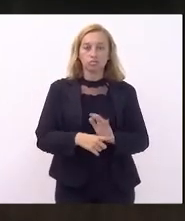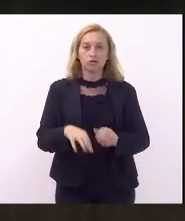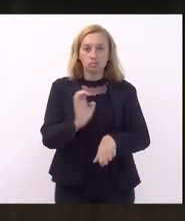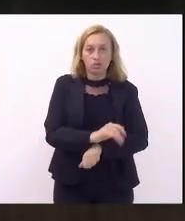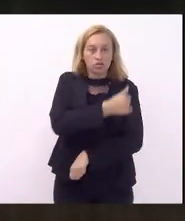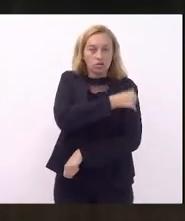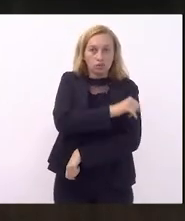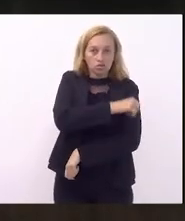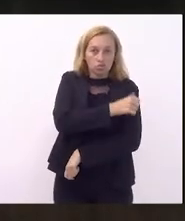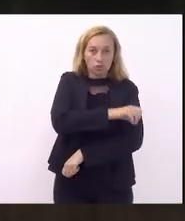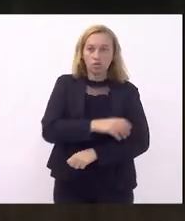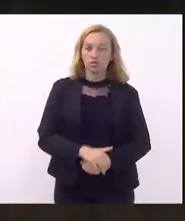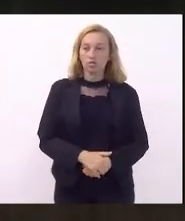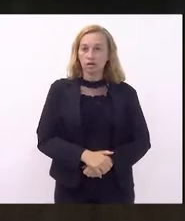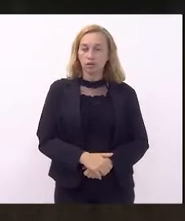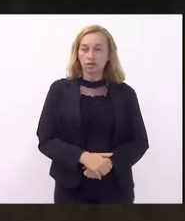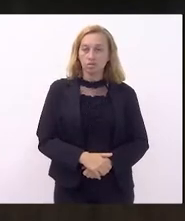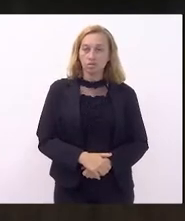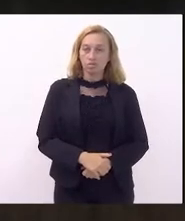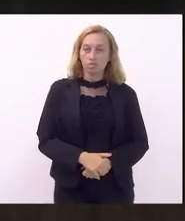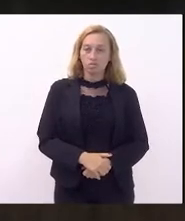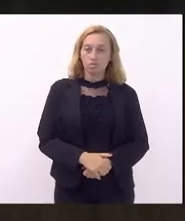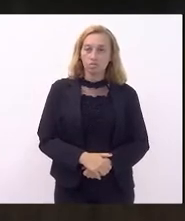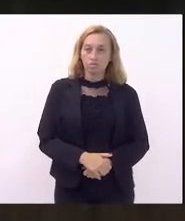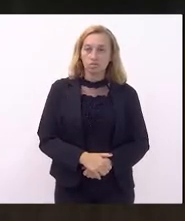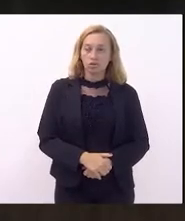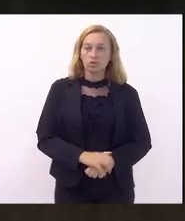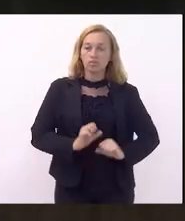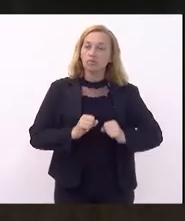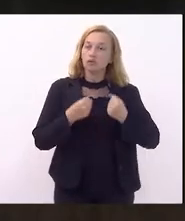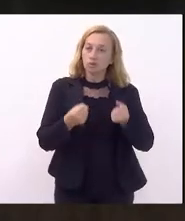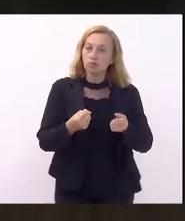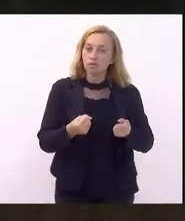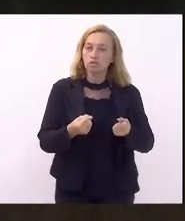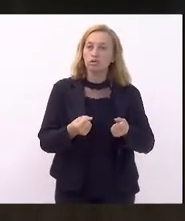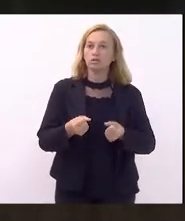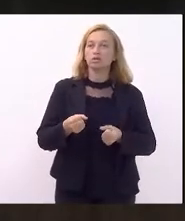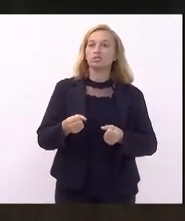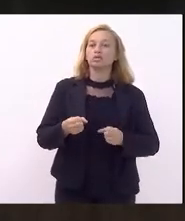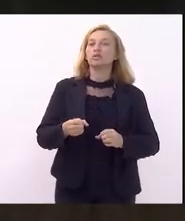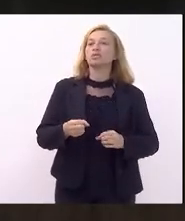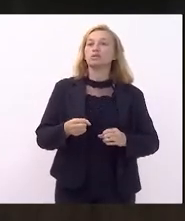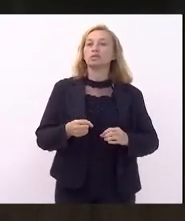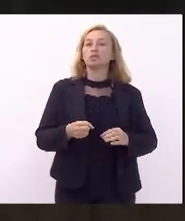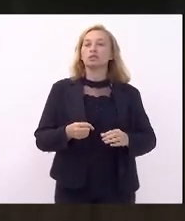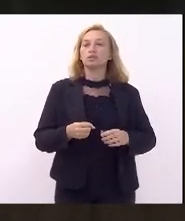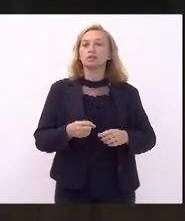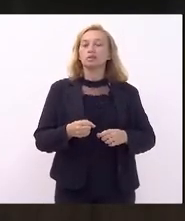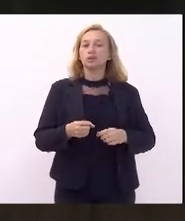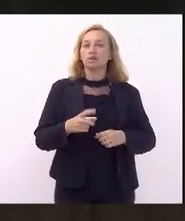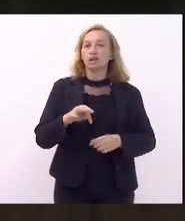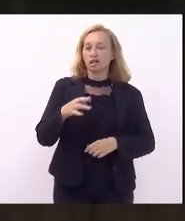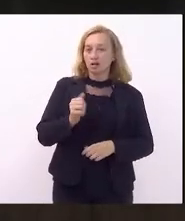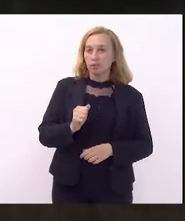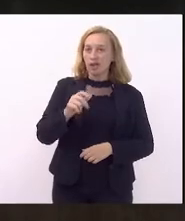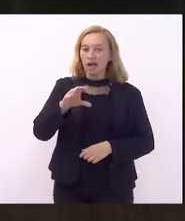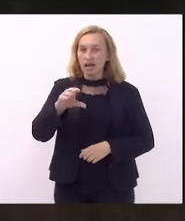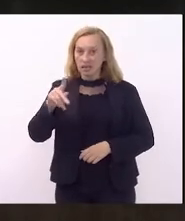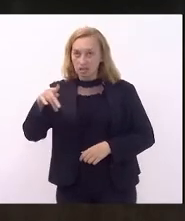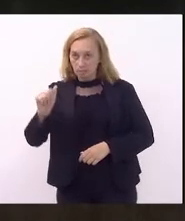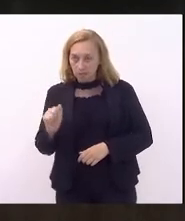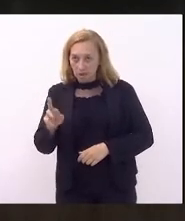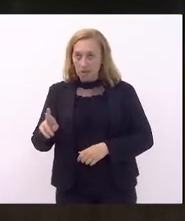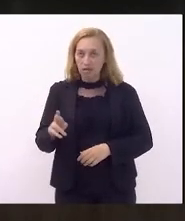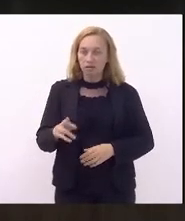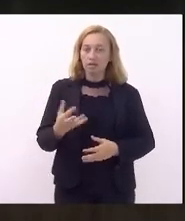Janeiro, seja por meio da autocomposição, seja pelo fortalecimento da Câmara Administrativa de Solução de Controvérsias à CASC. Portanto, no mérito